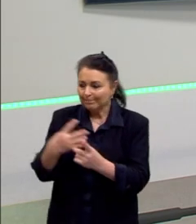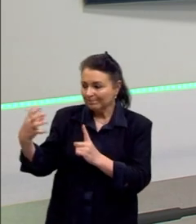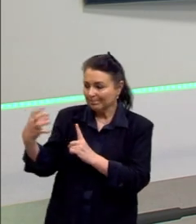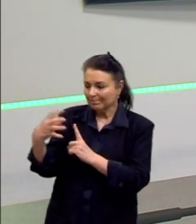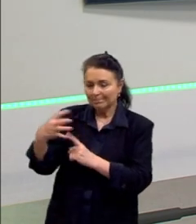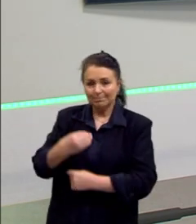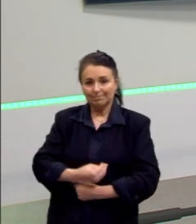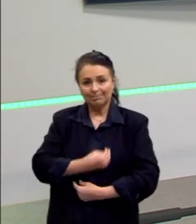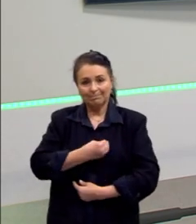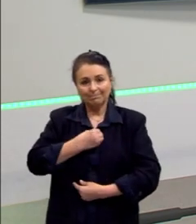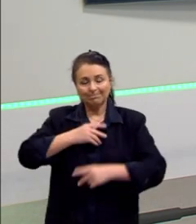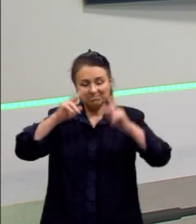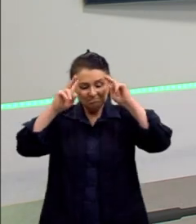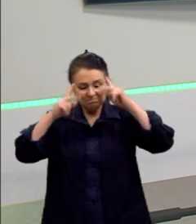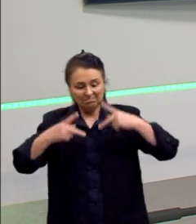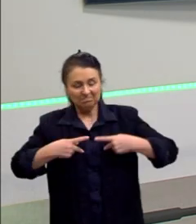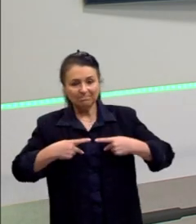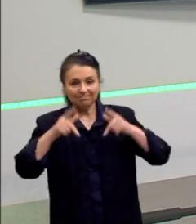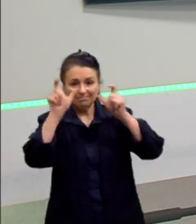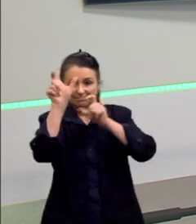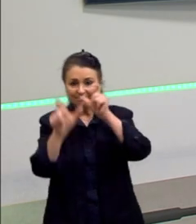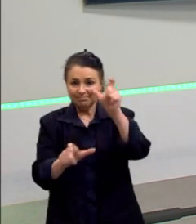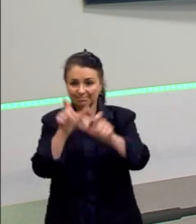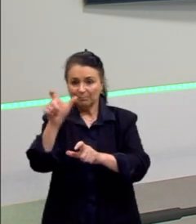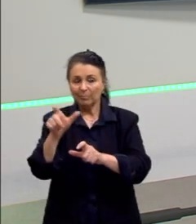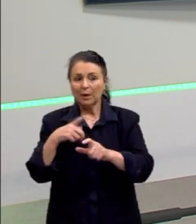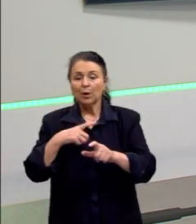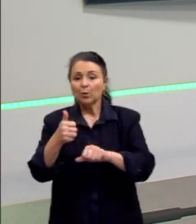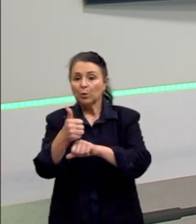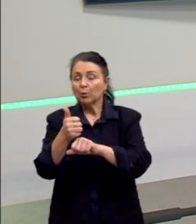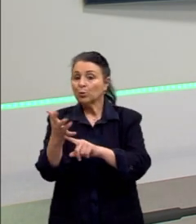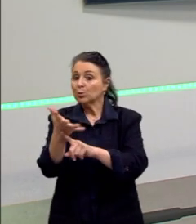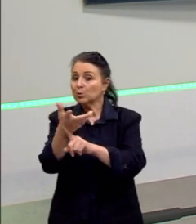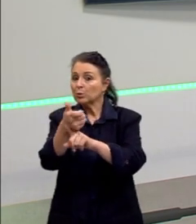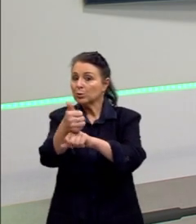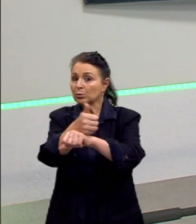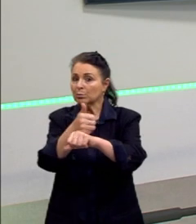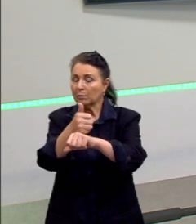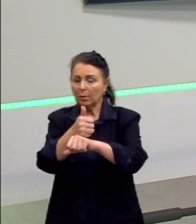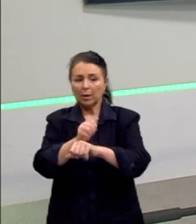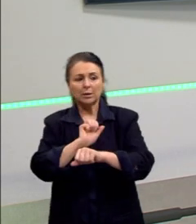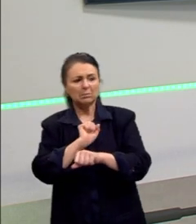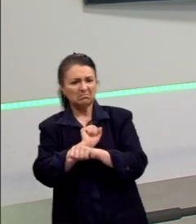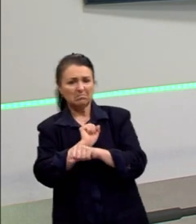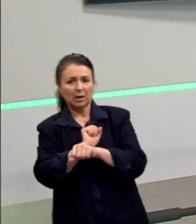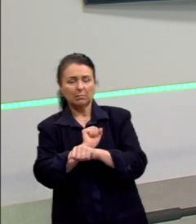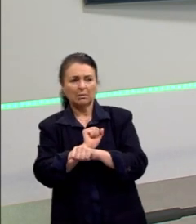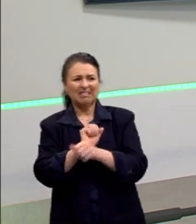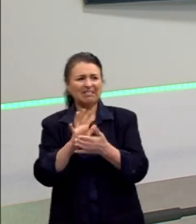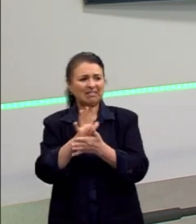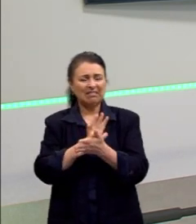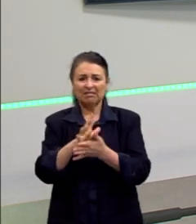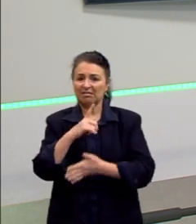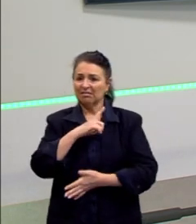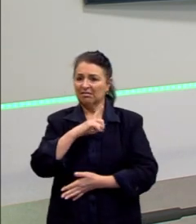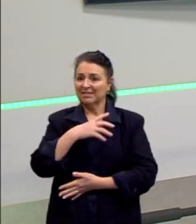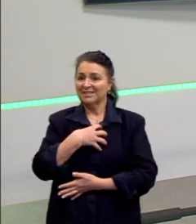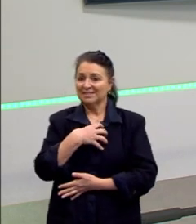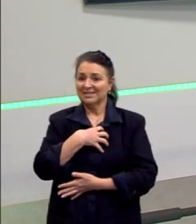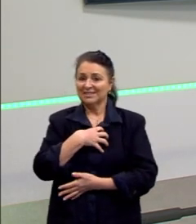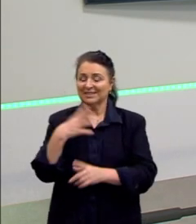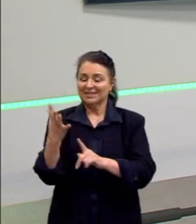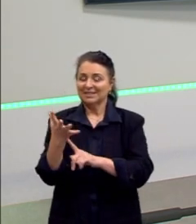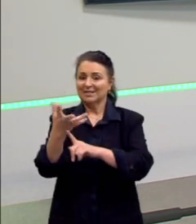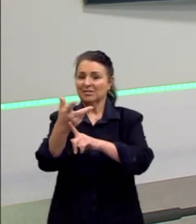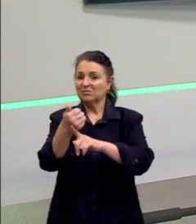a vida da humanidade. E os artistas em determinado momento param e olham não, só um pouquinho, nada faz sentido. Então, aqui a arte